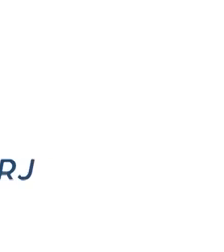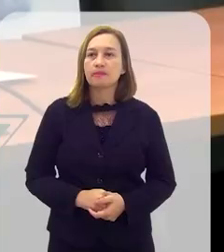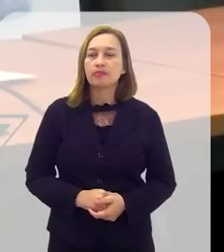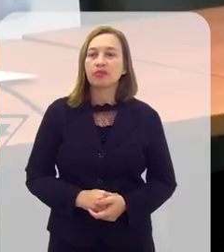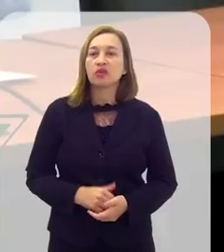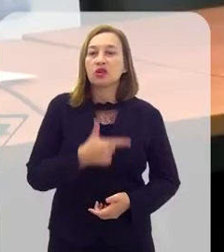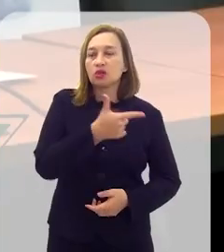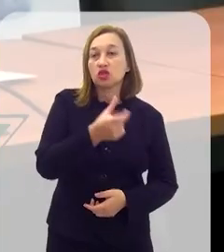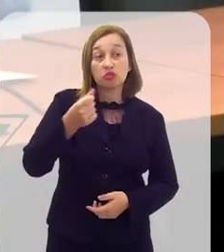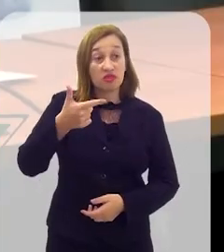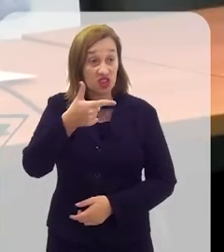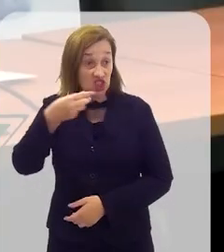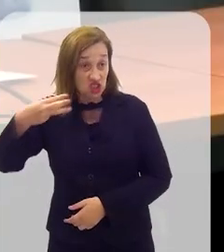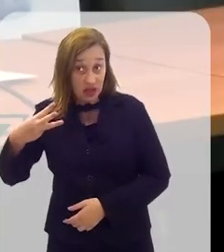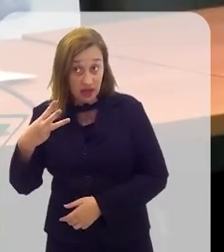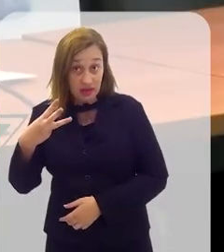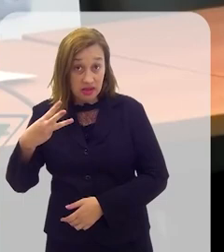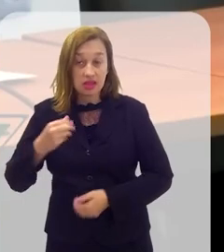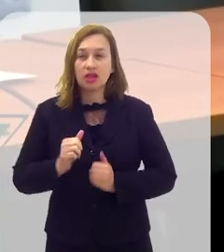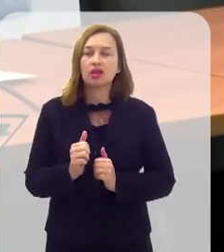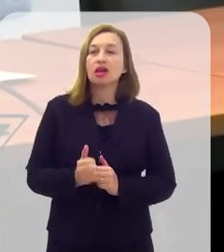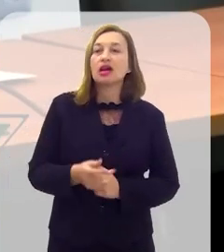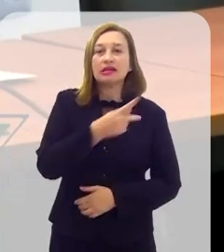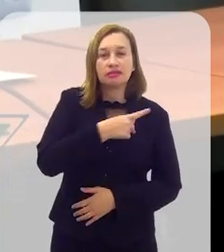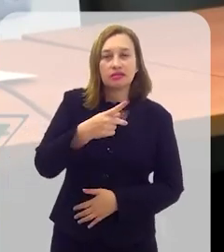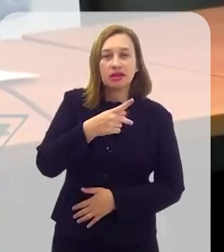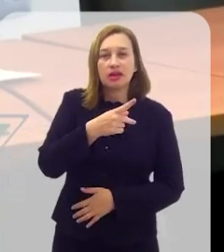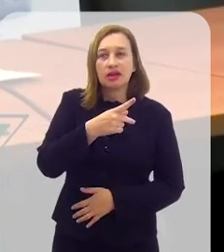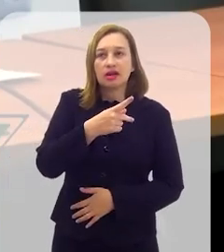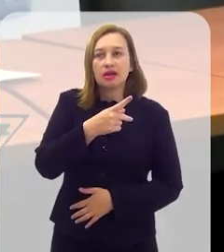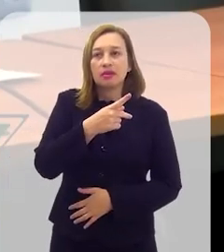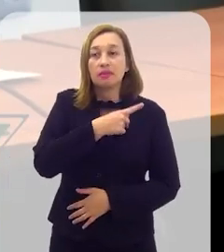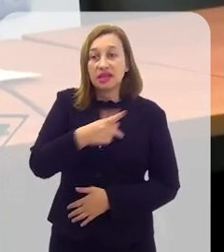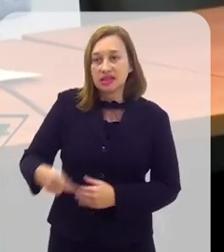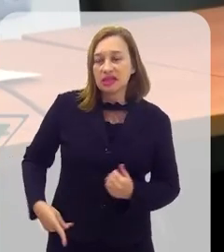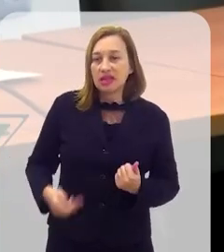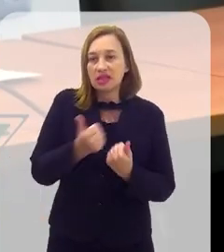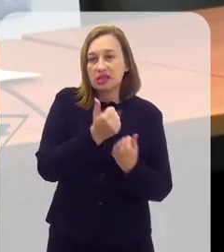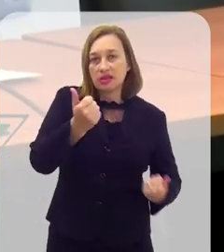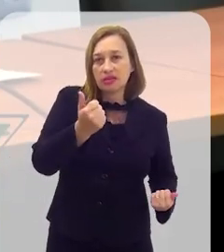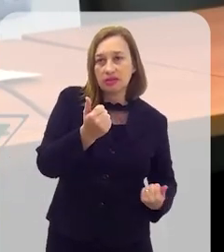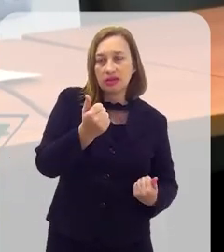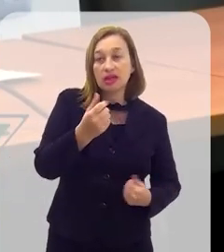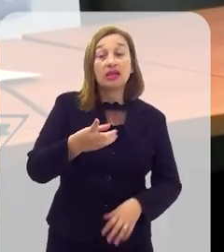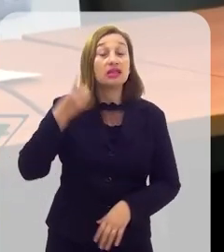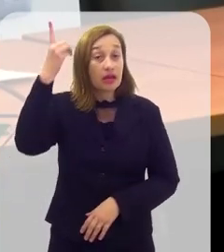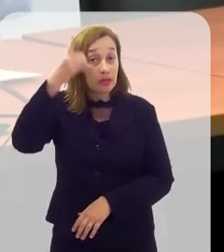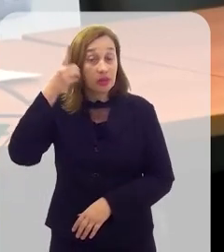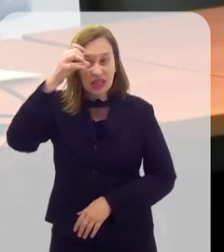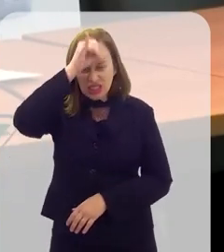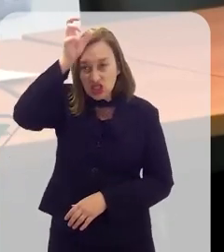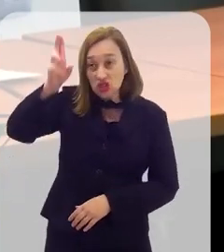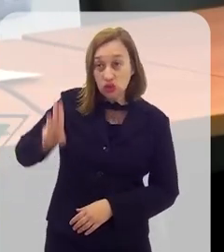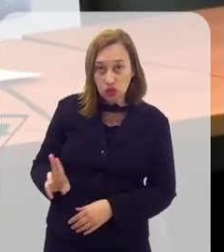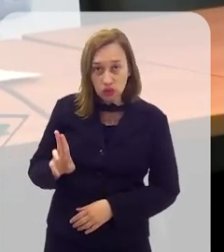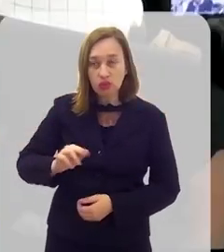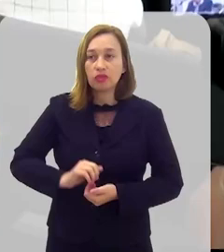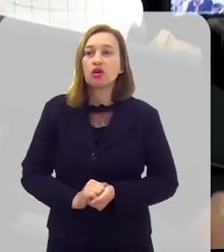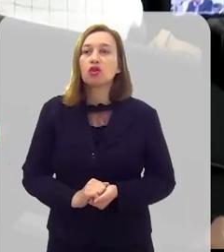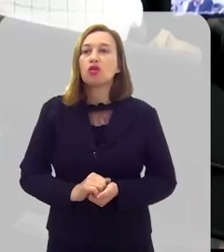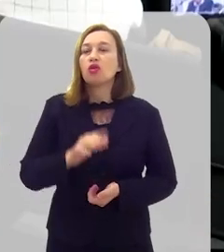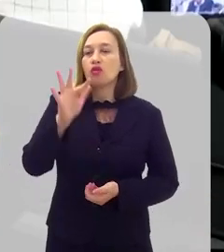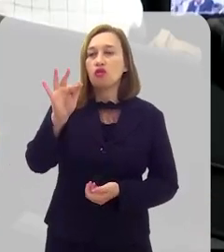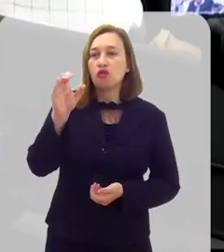Em 2023, sob a condução da deputada Tiaju, eleita segunda vice-presidente da mesa diretora,